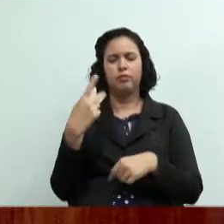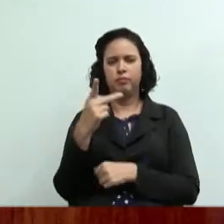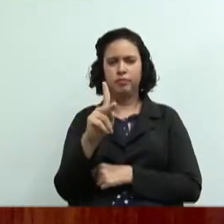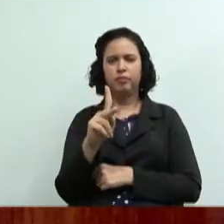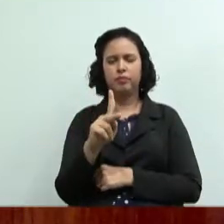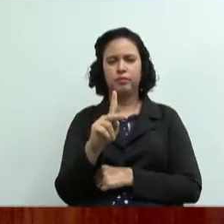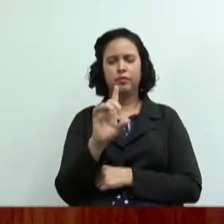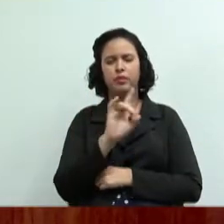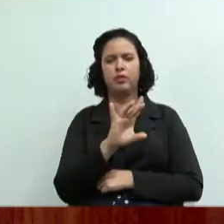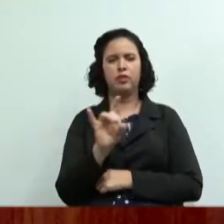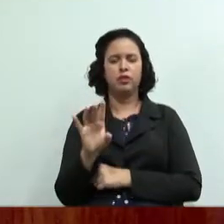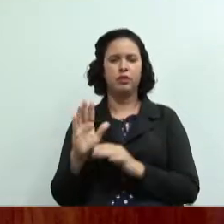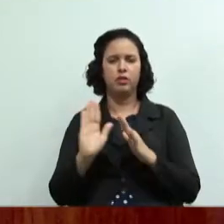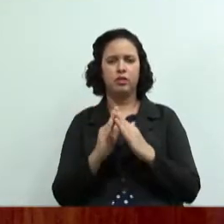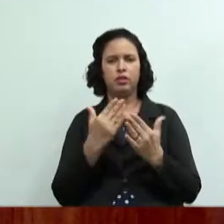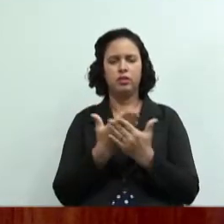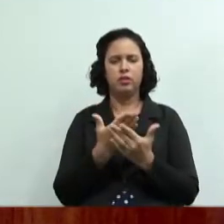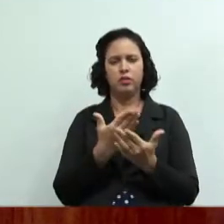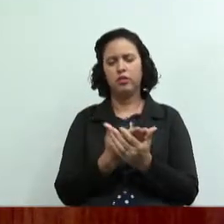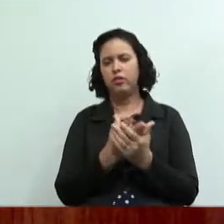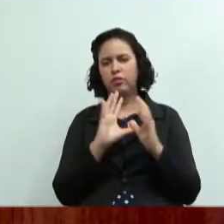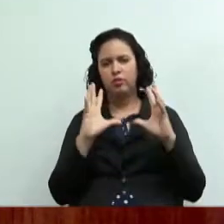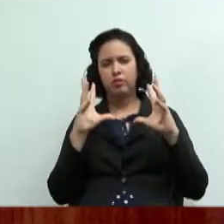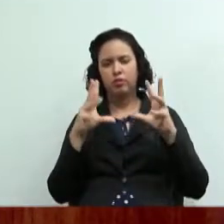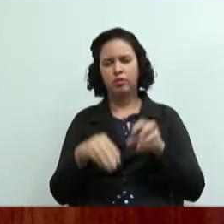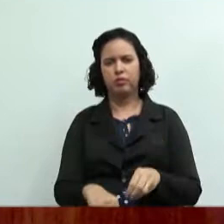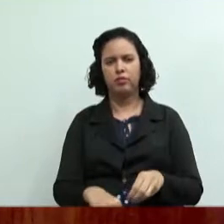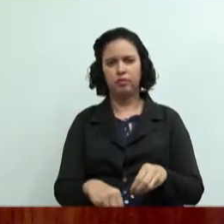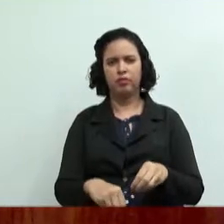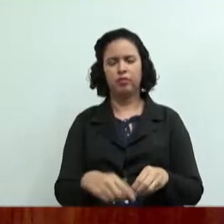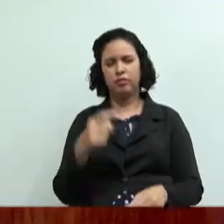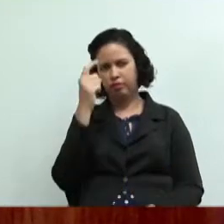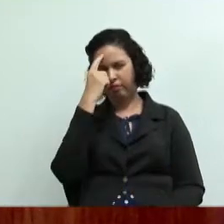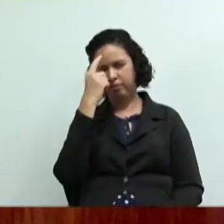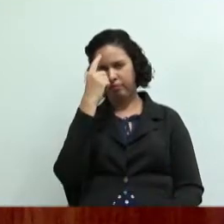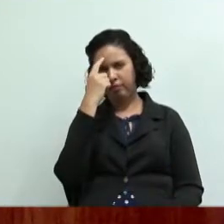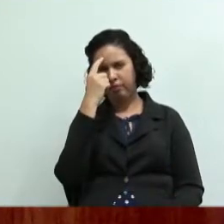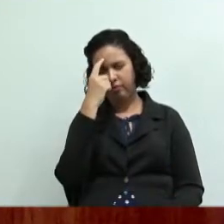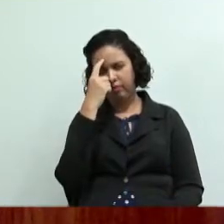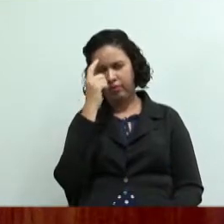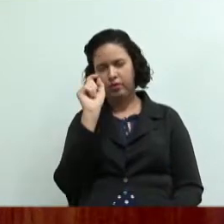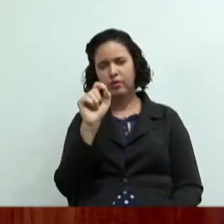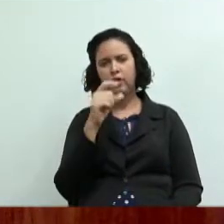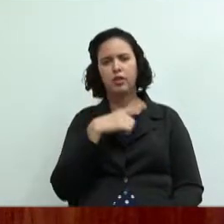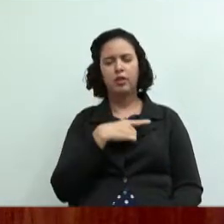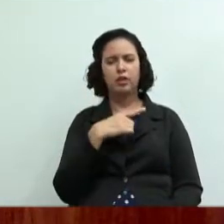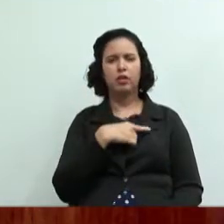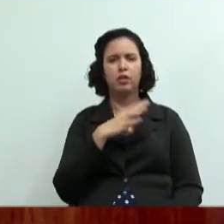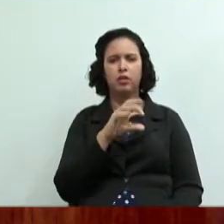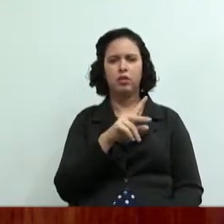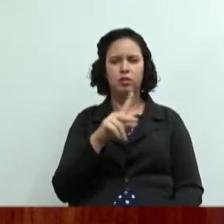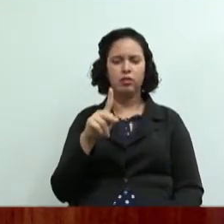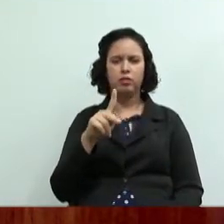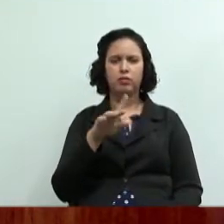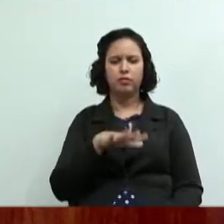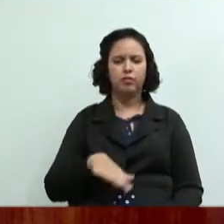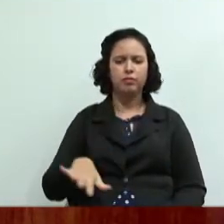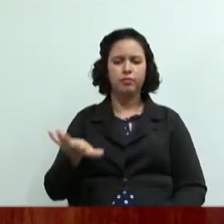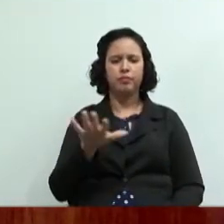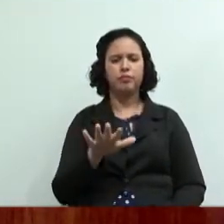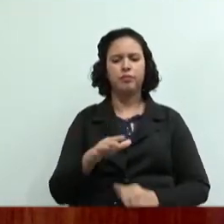cada escola a turma toda vai se reunir vai pensar sobre essa questão de ter uma cooperativa na região